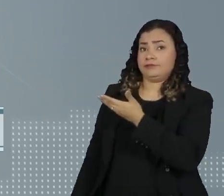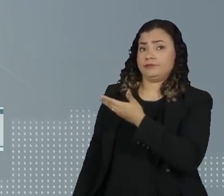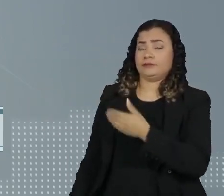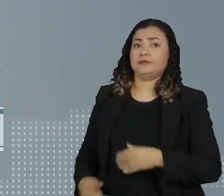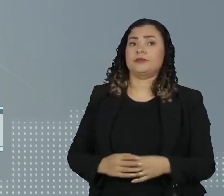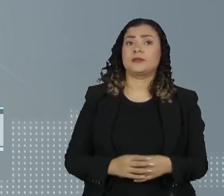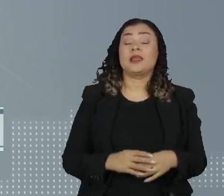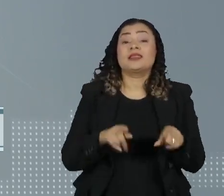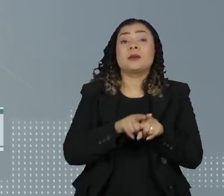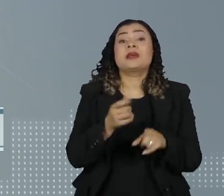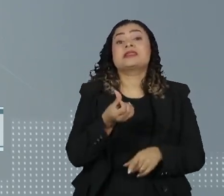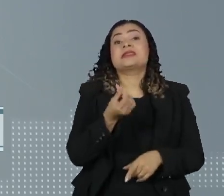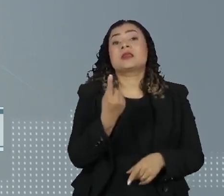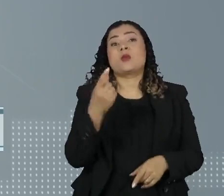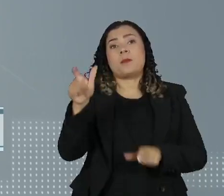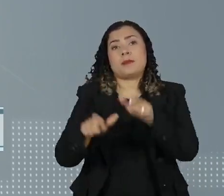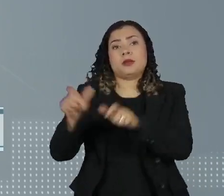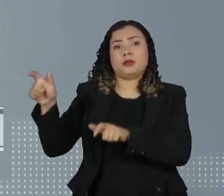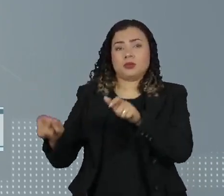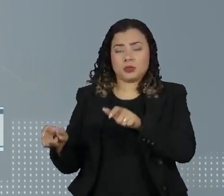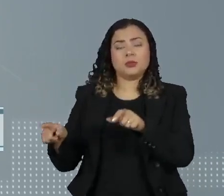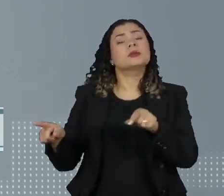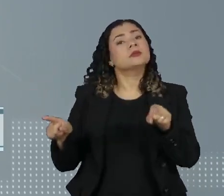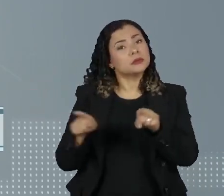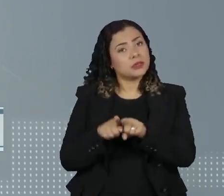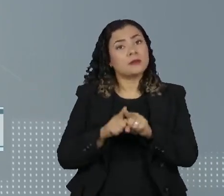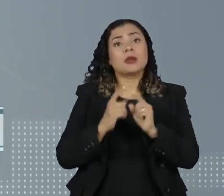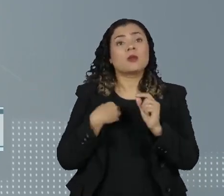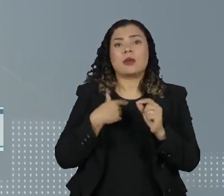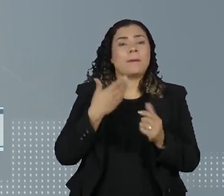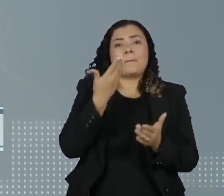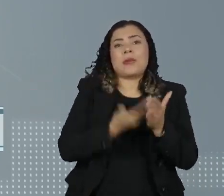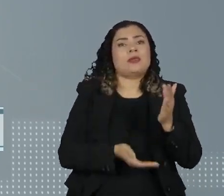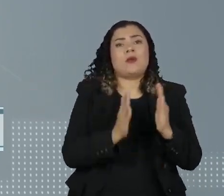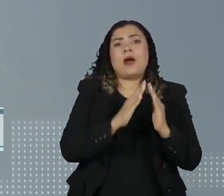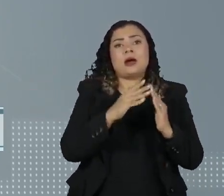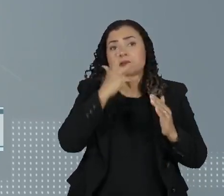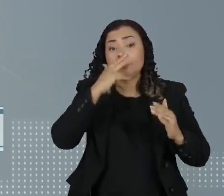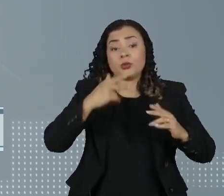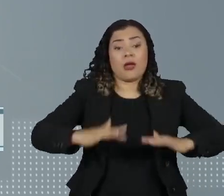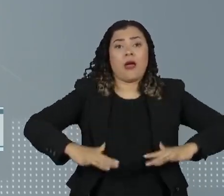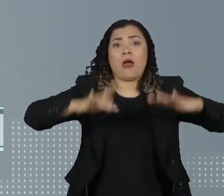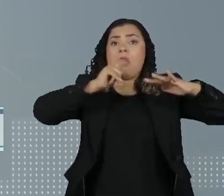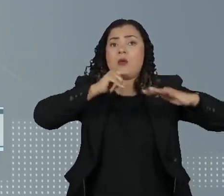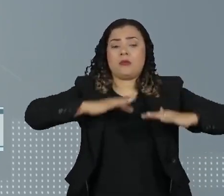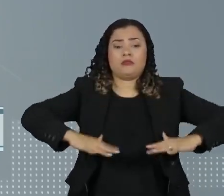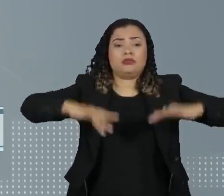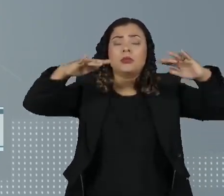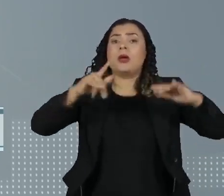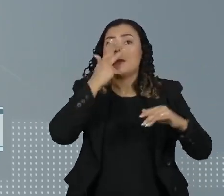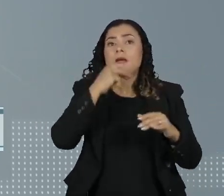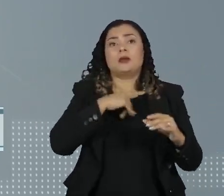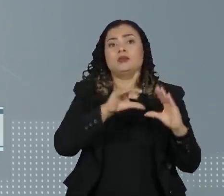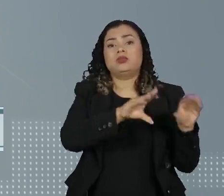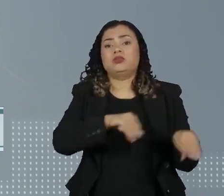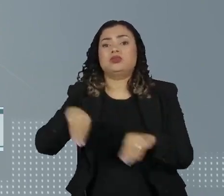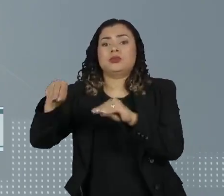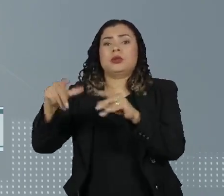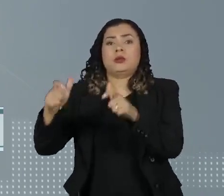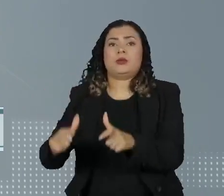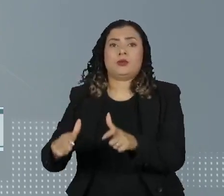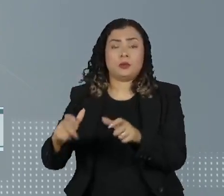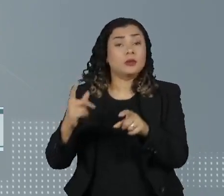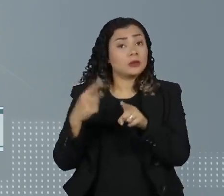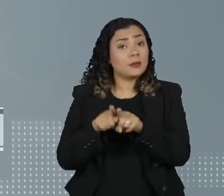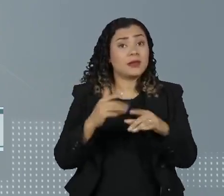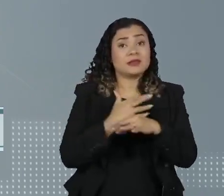Pelo menos 61 pessoas estão fora de casa devido à elevação do nível da Lagoa dos Patos. A água invadiu